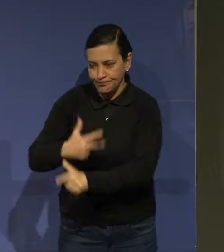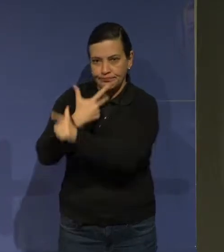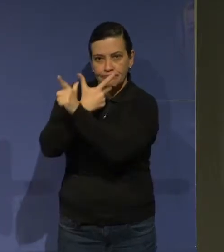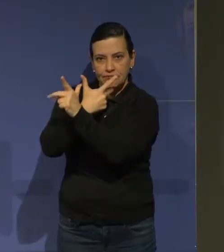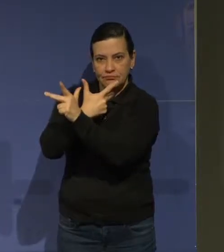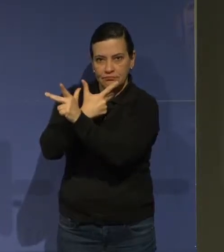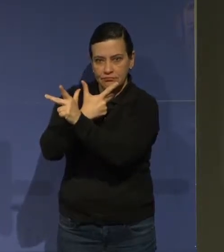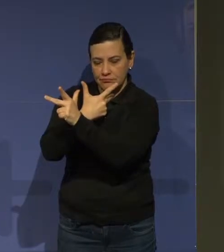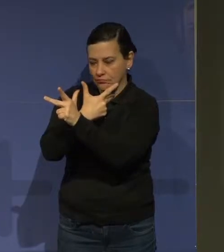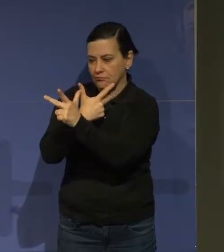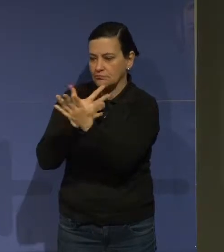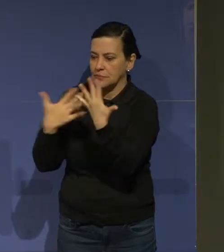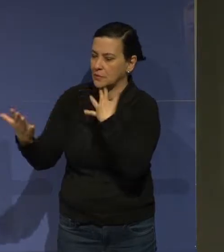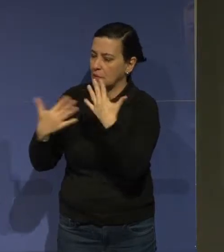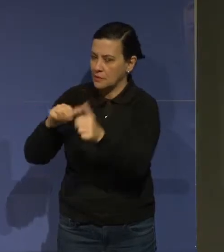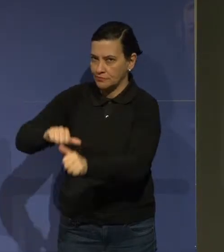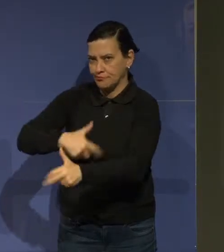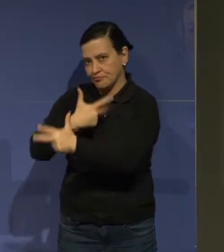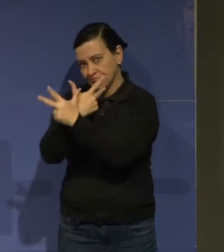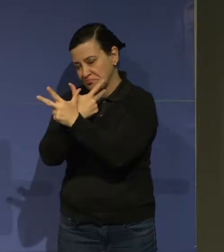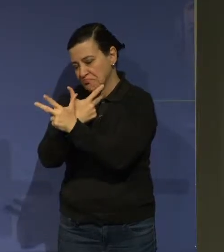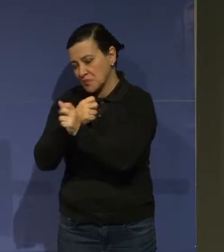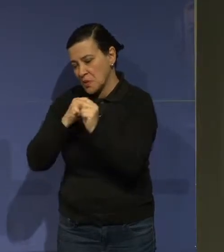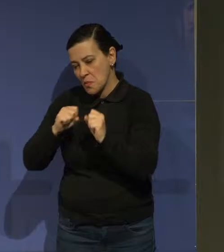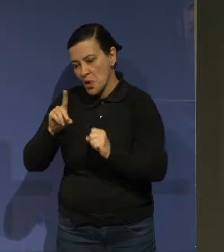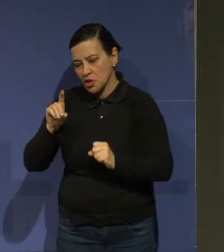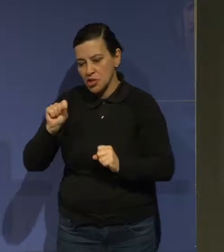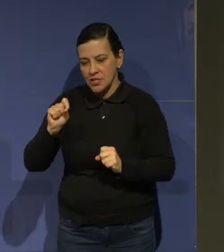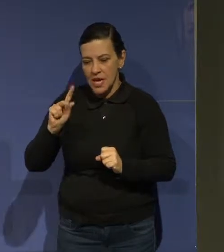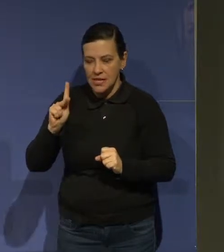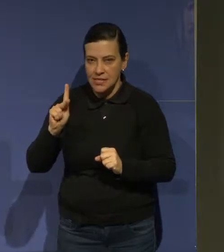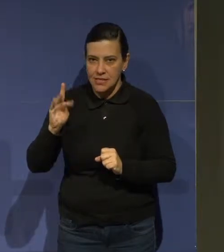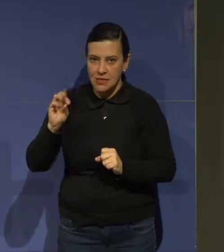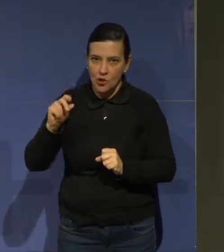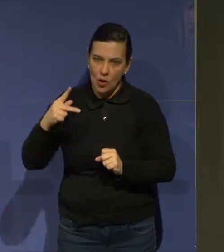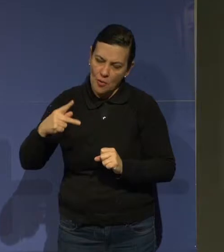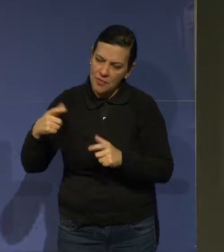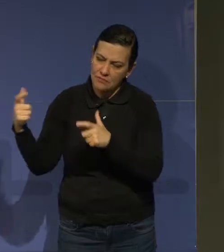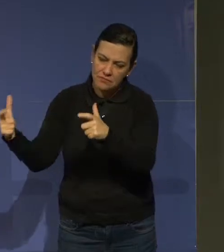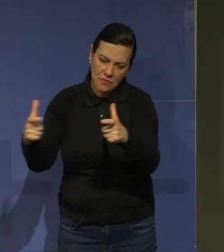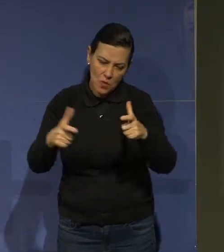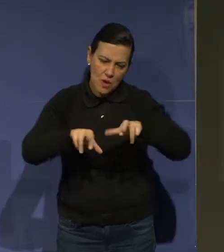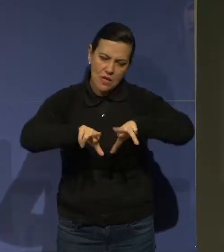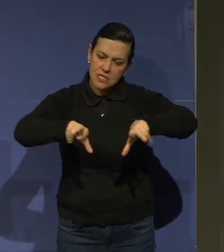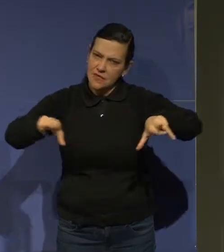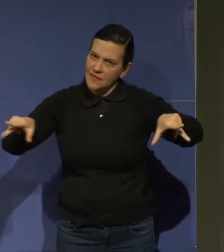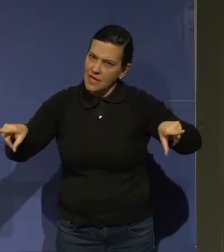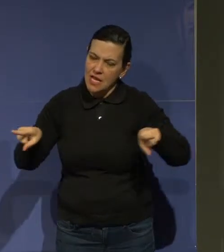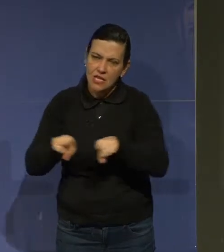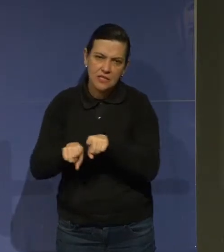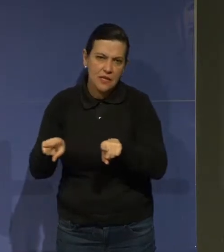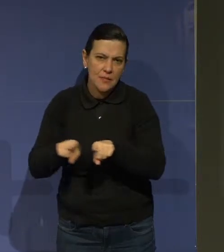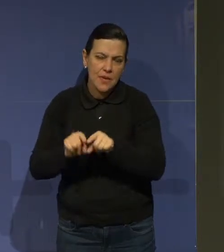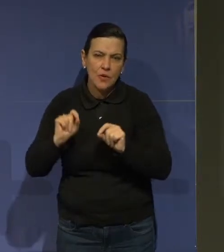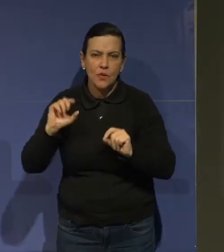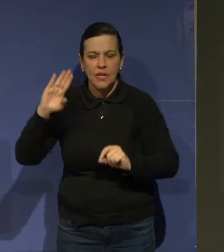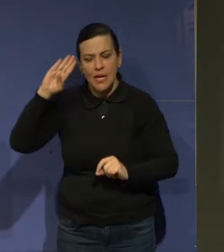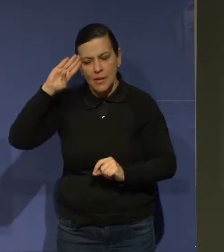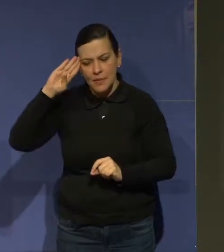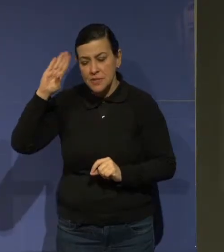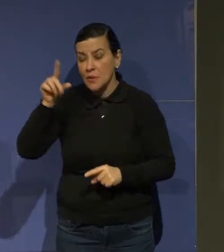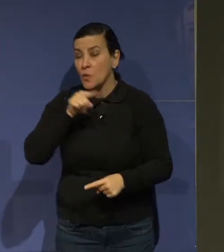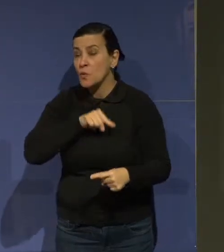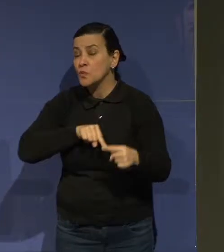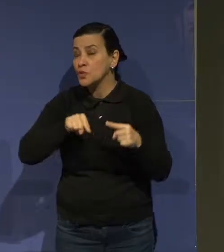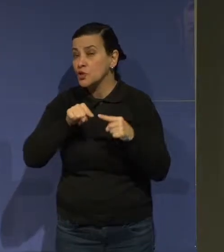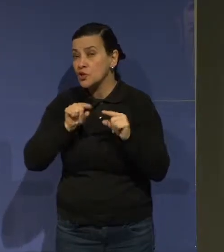por desktops nos locais, ou, principalmente, que é o nosso grande objetivo,